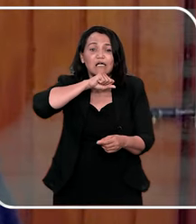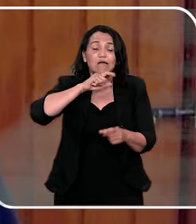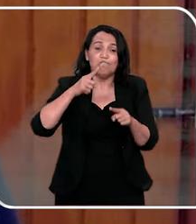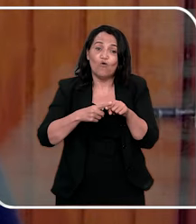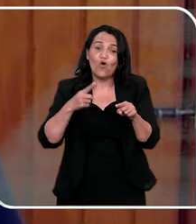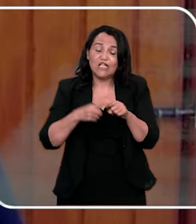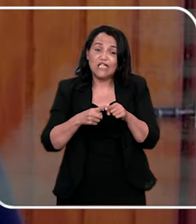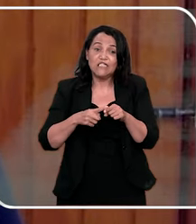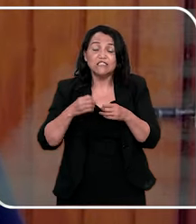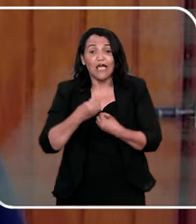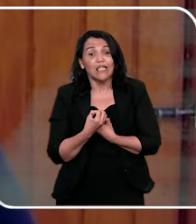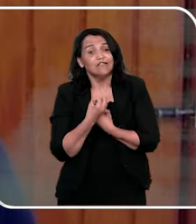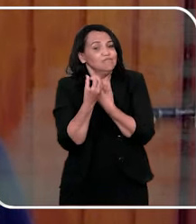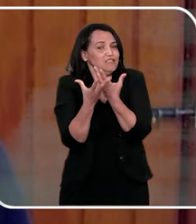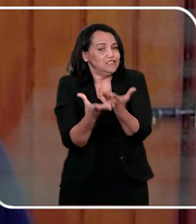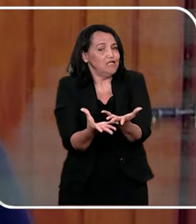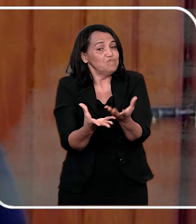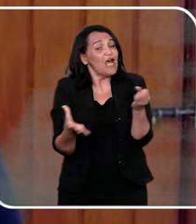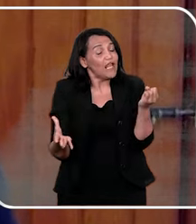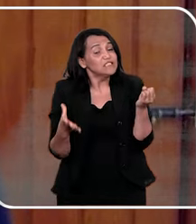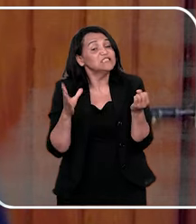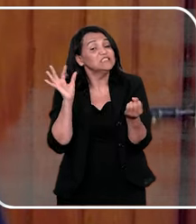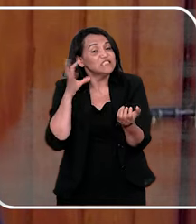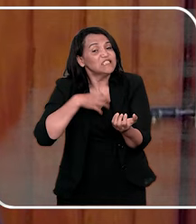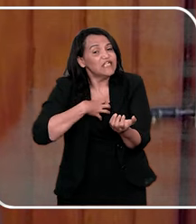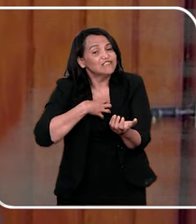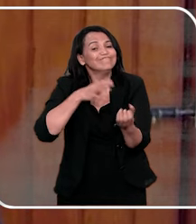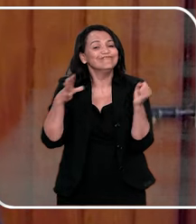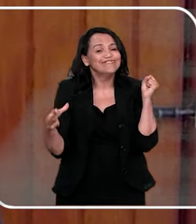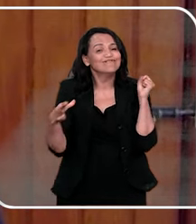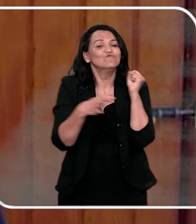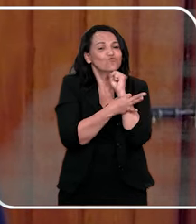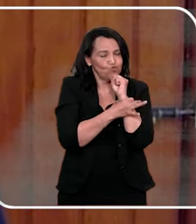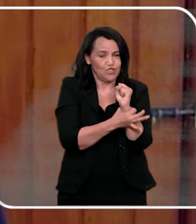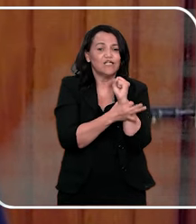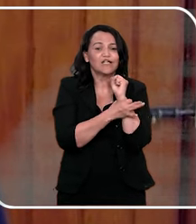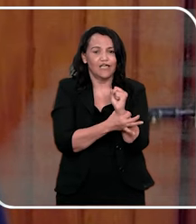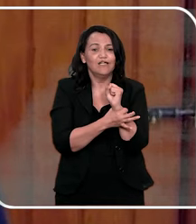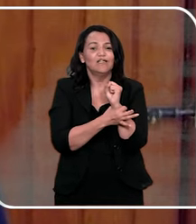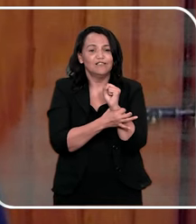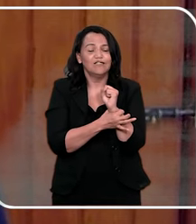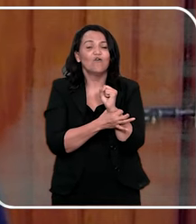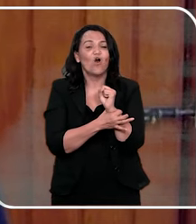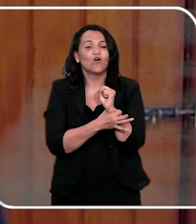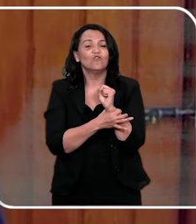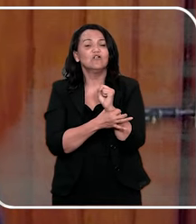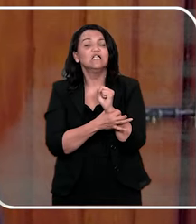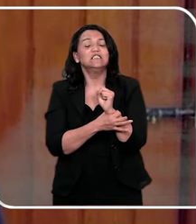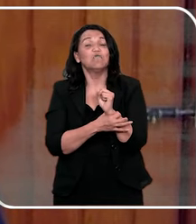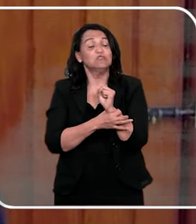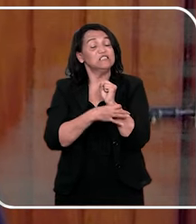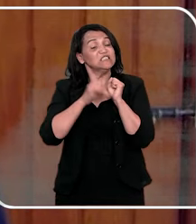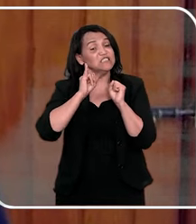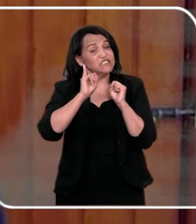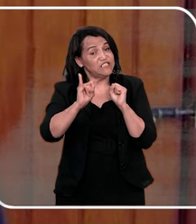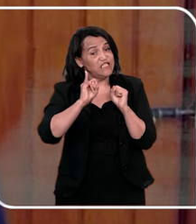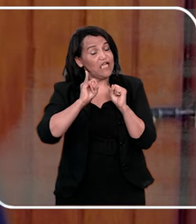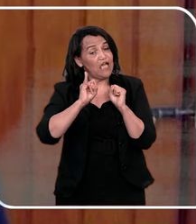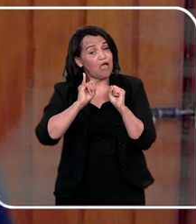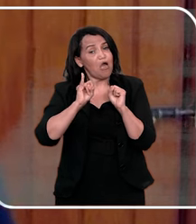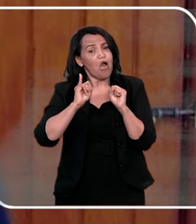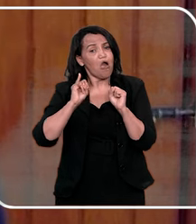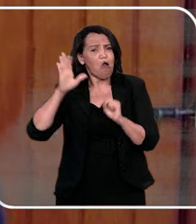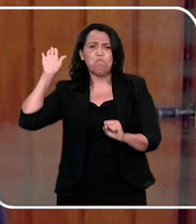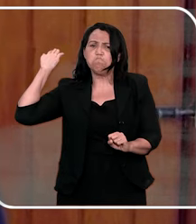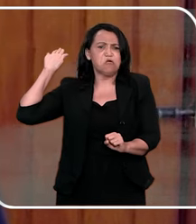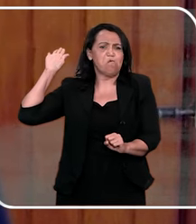segurança, então, em primeiro lugar, se ela está te contando, é porque ela se sente segura, perto de você, então, a sua reação é muito importante, para que esse vínculo não se rompa,